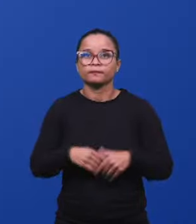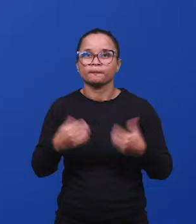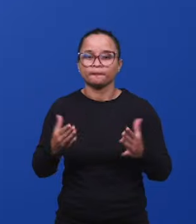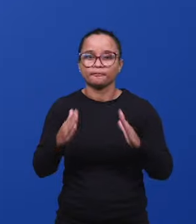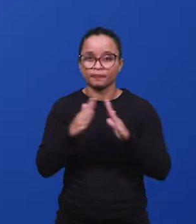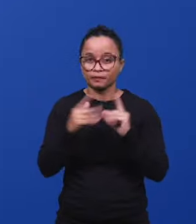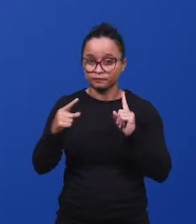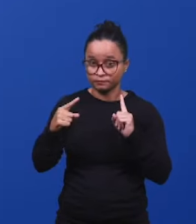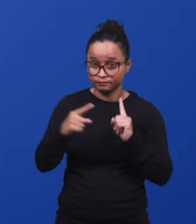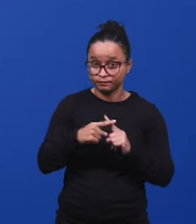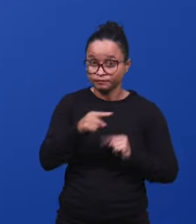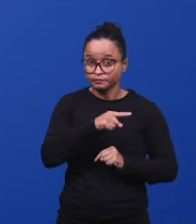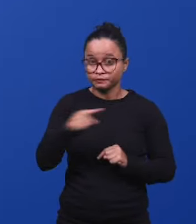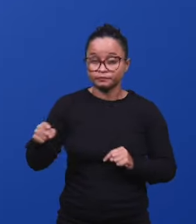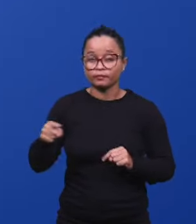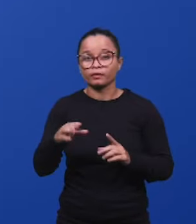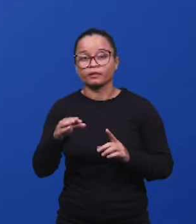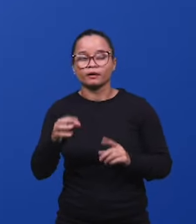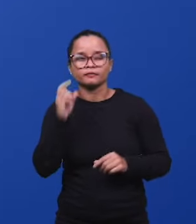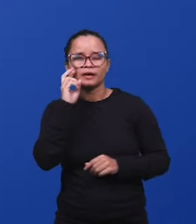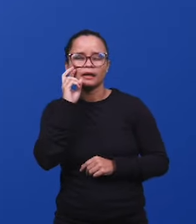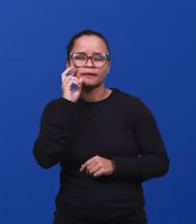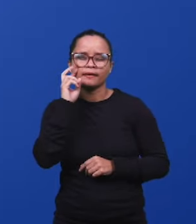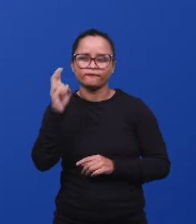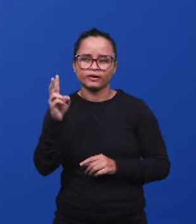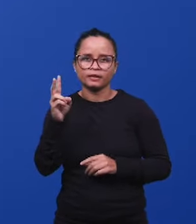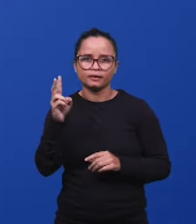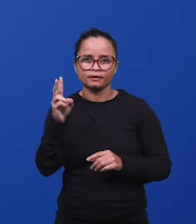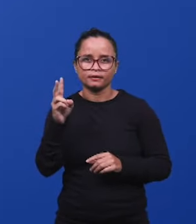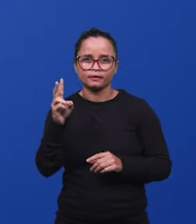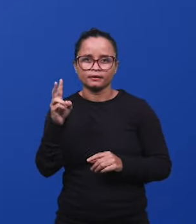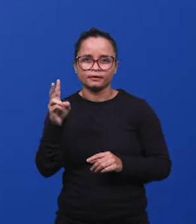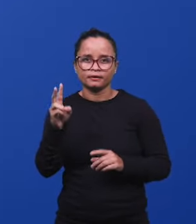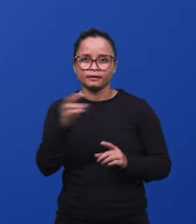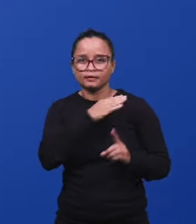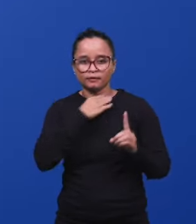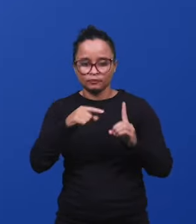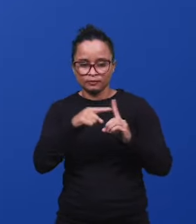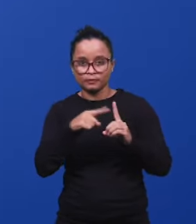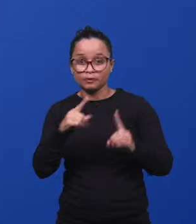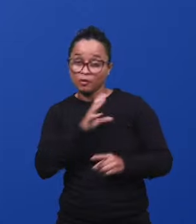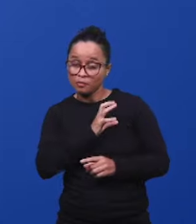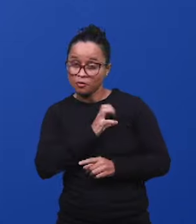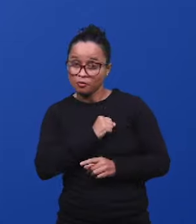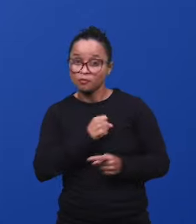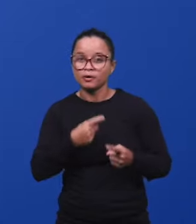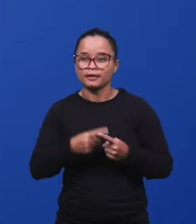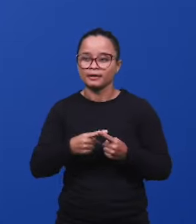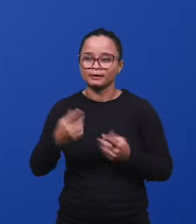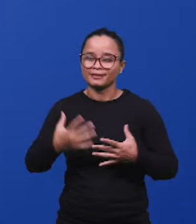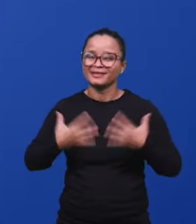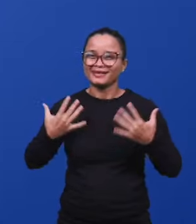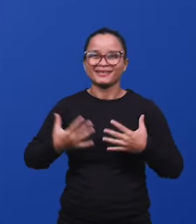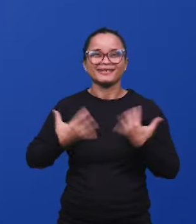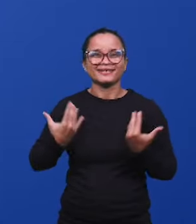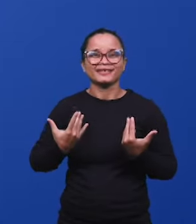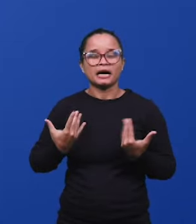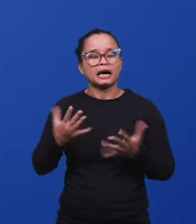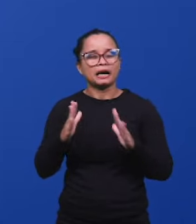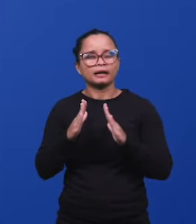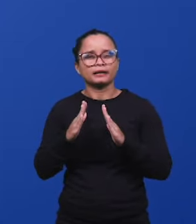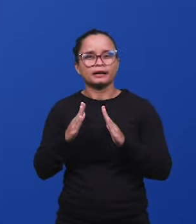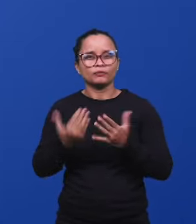A igreja vê este sacrifício com muito amor, pois na expressão, em Chino, nos regozijaremos e nos alegremos, a igreja